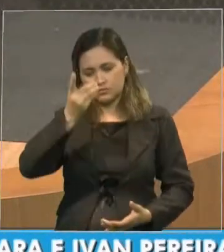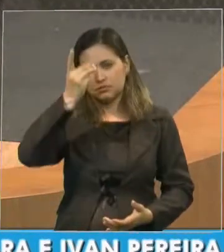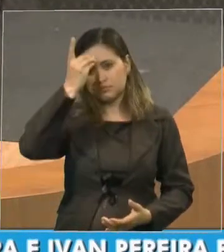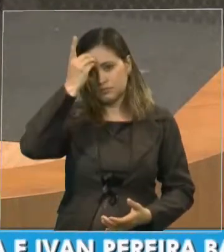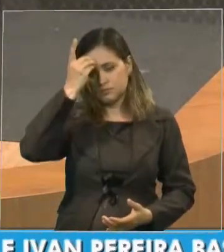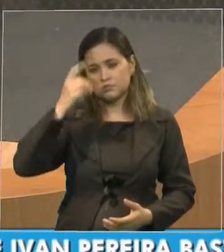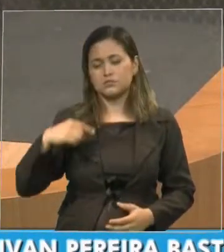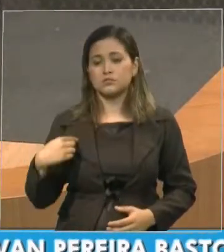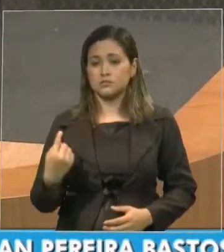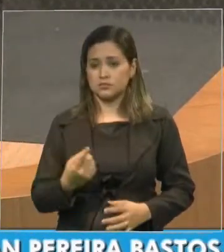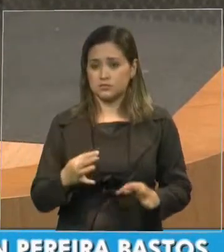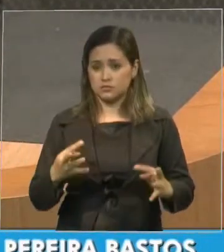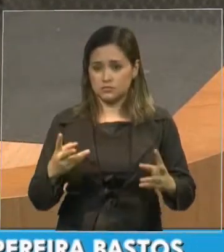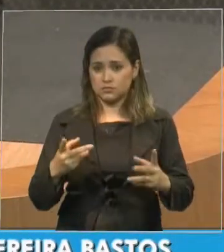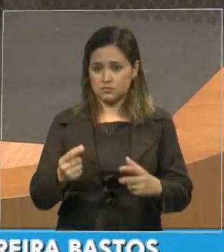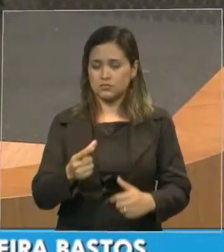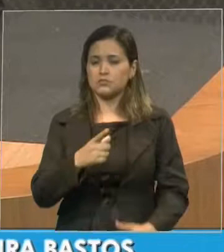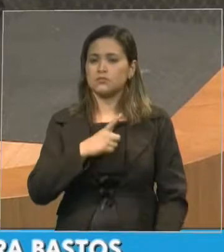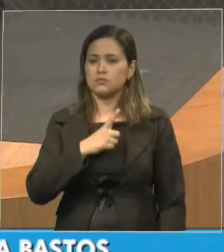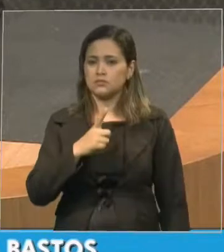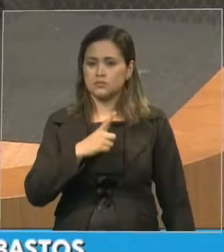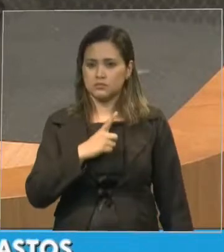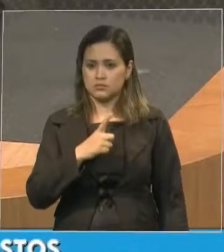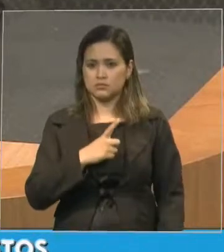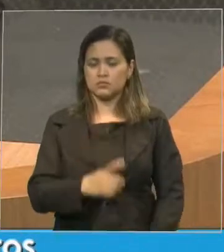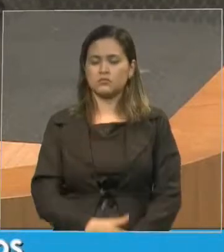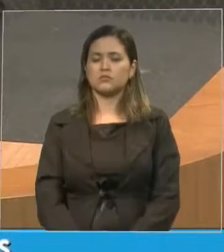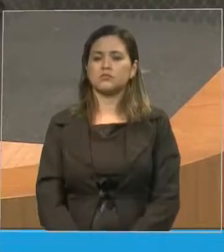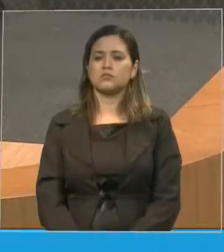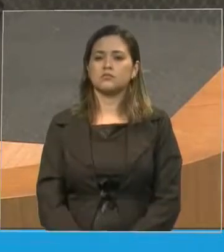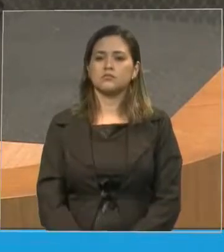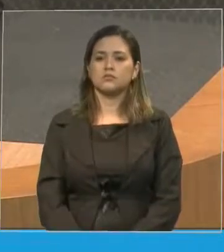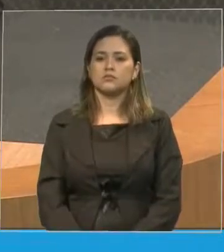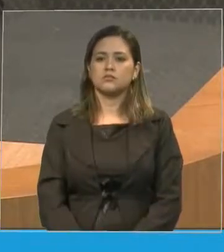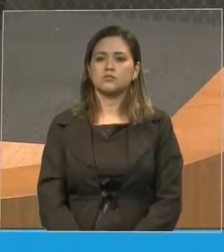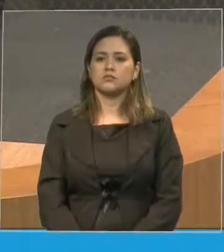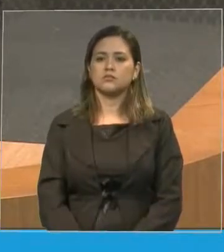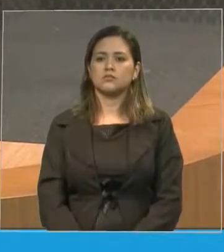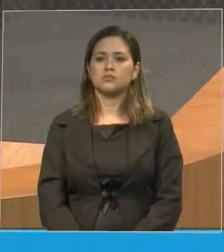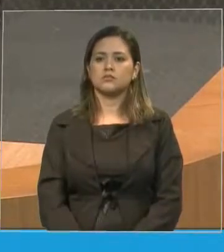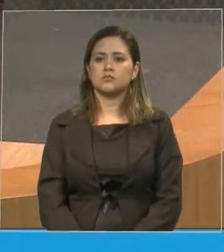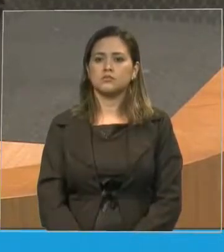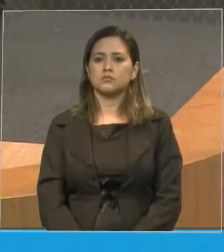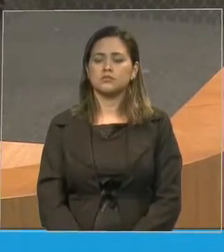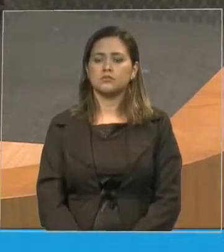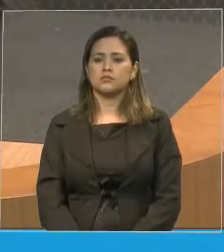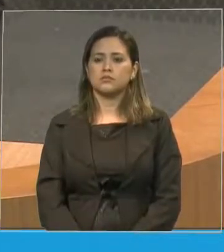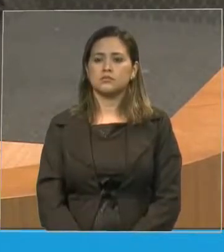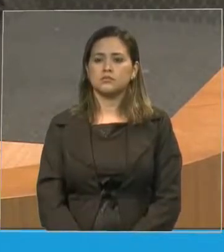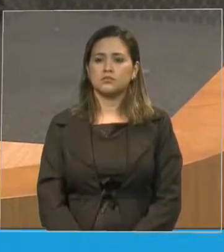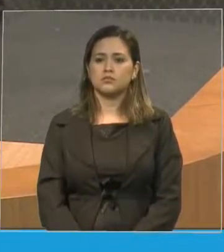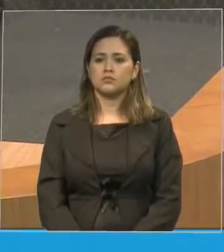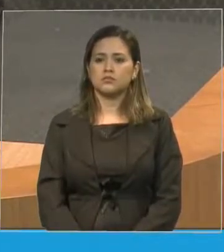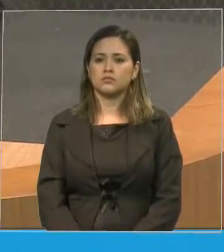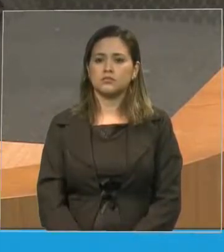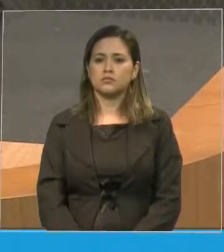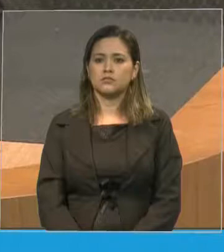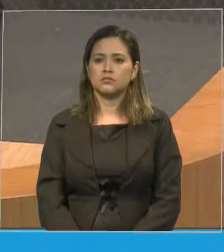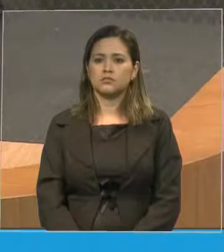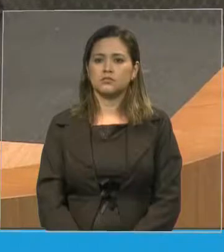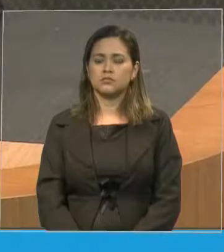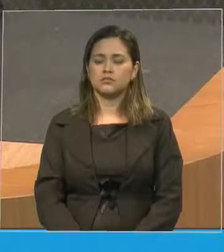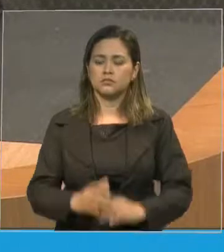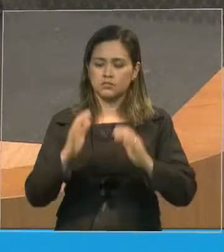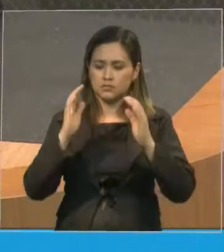somos comuns aqui e todos desfrutam desse amor de Deus. A Ele, nós transferimos toda